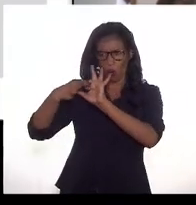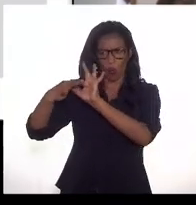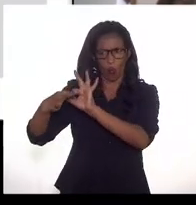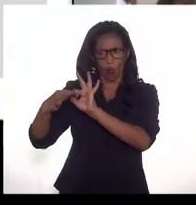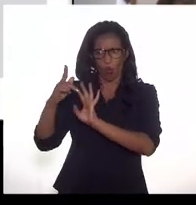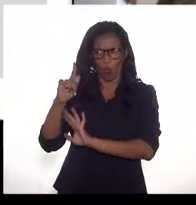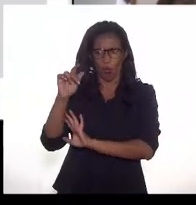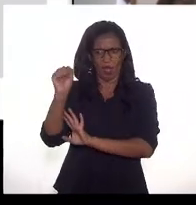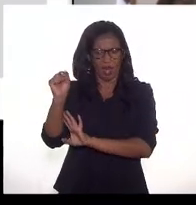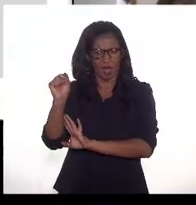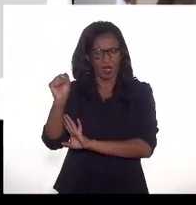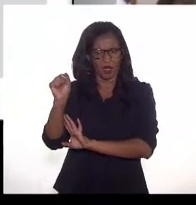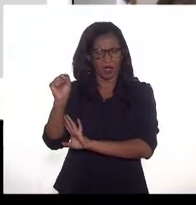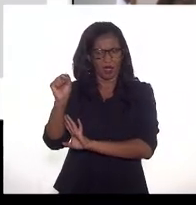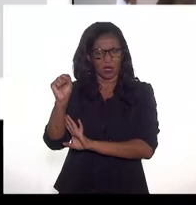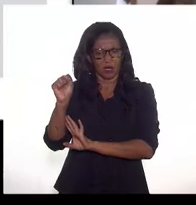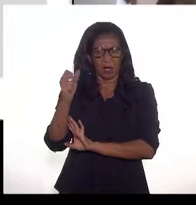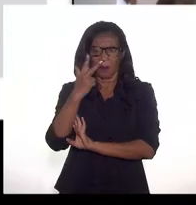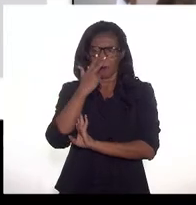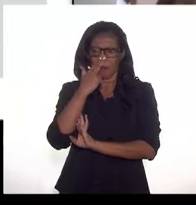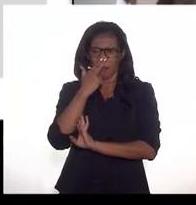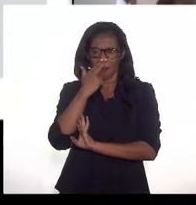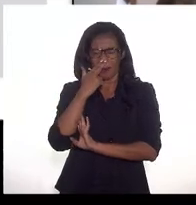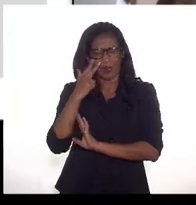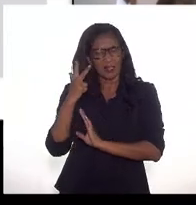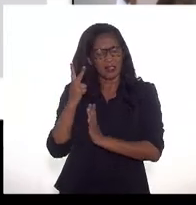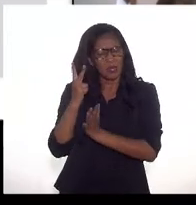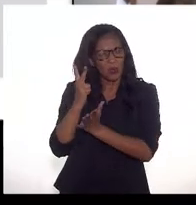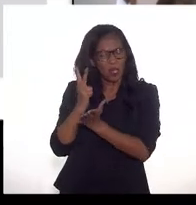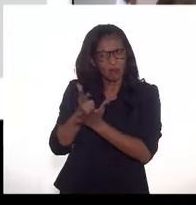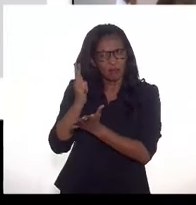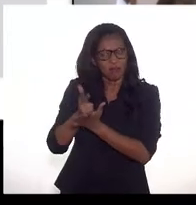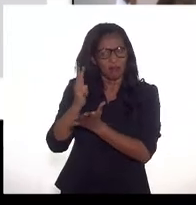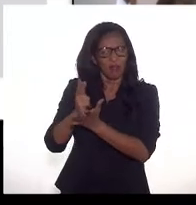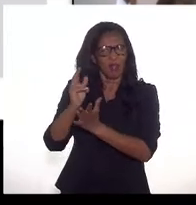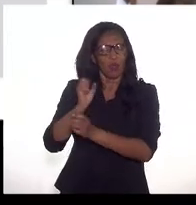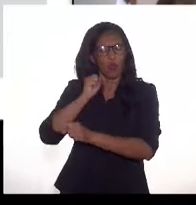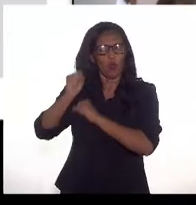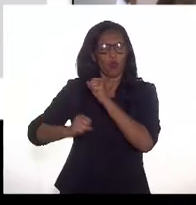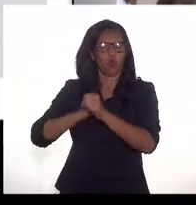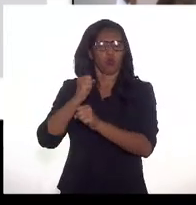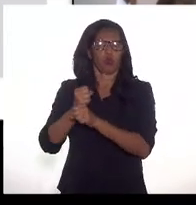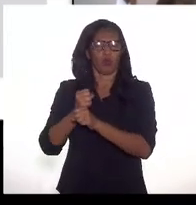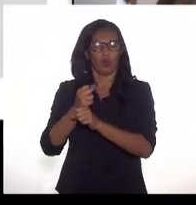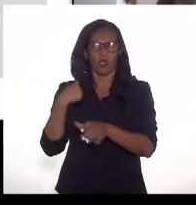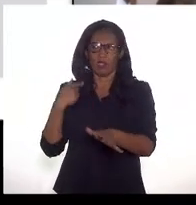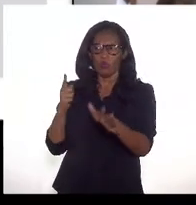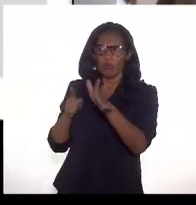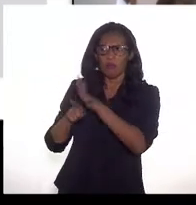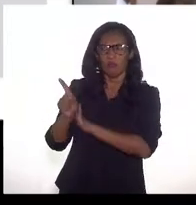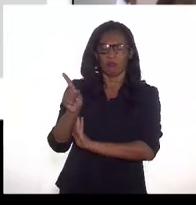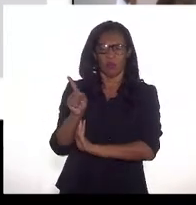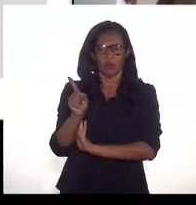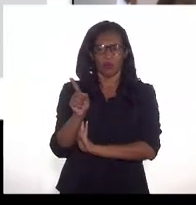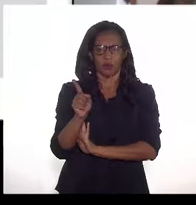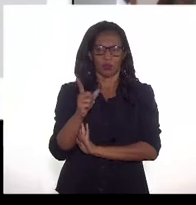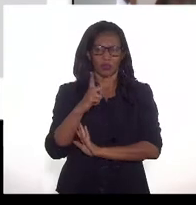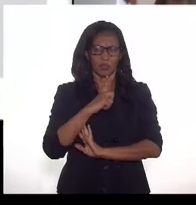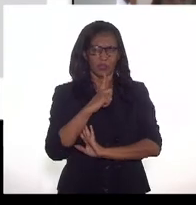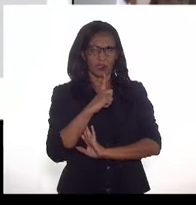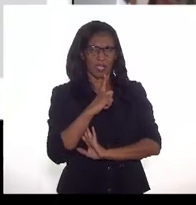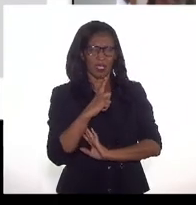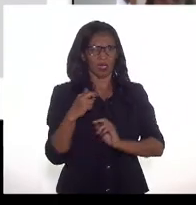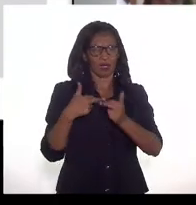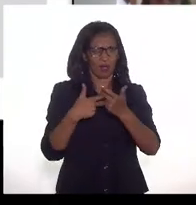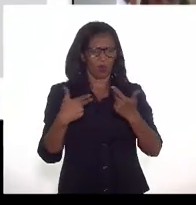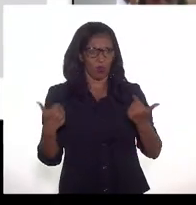ao longo dos anos. aí eu pergunto a vossa senhoria, se há uma periodicidade